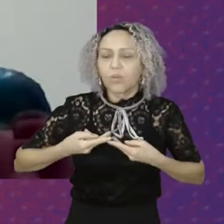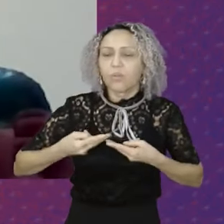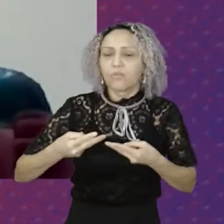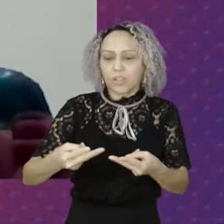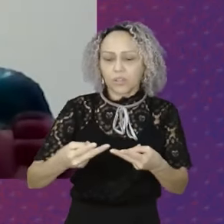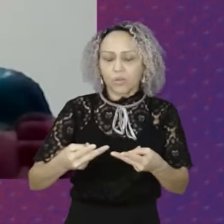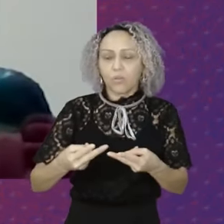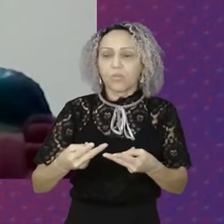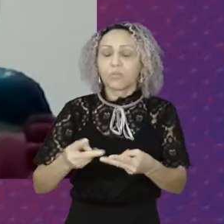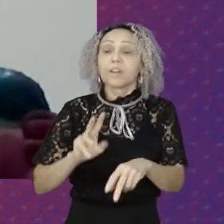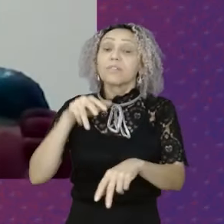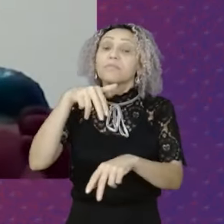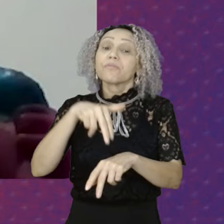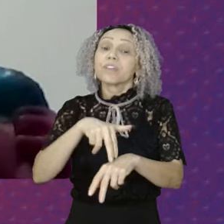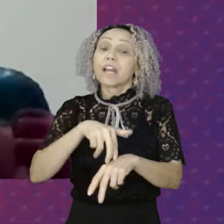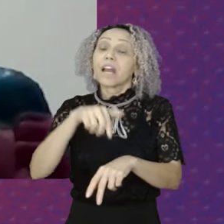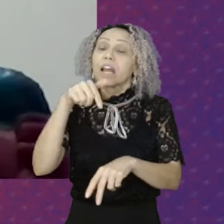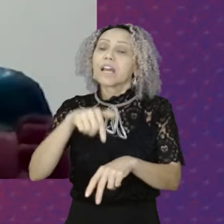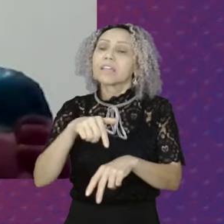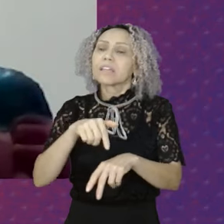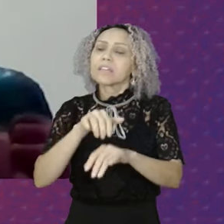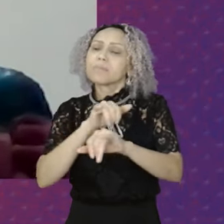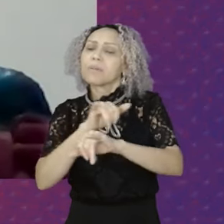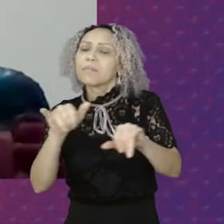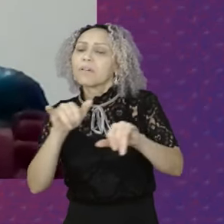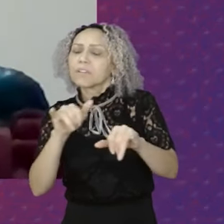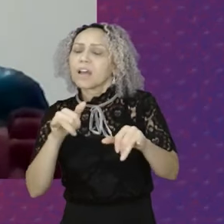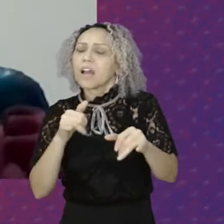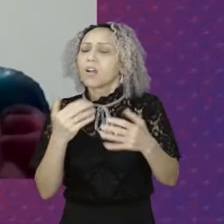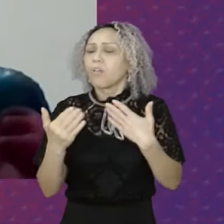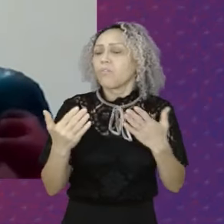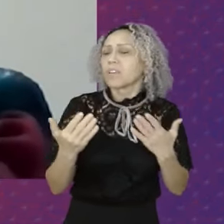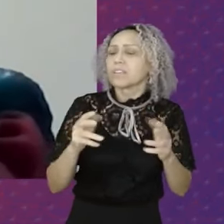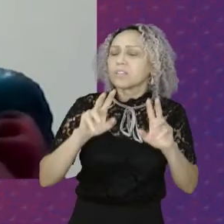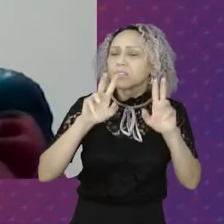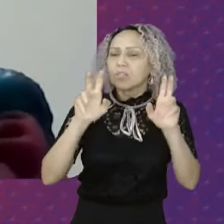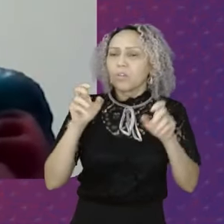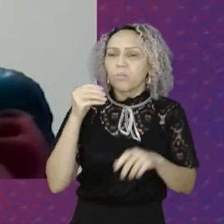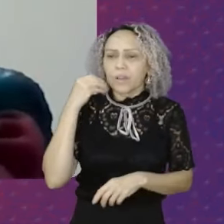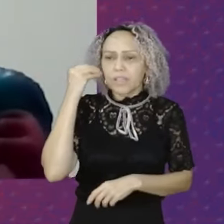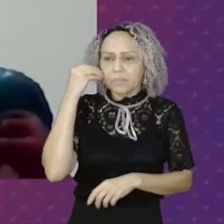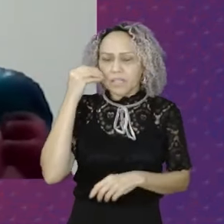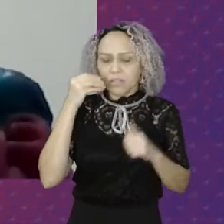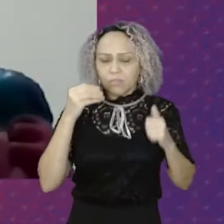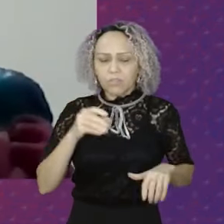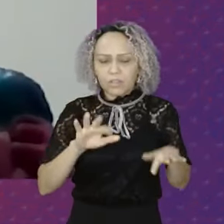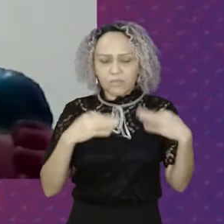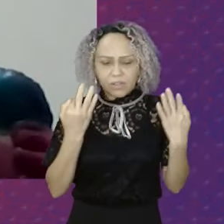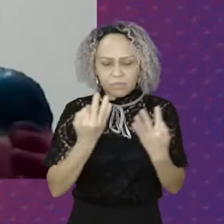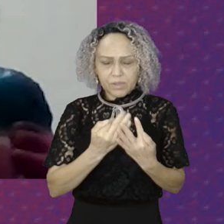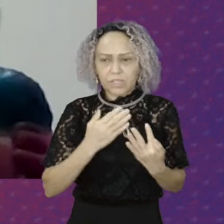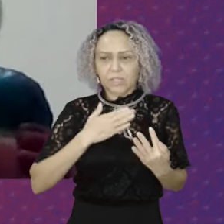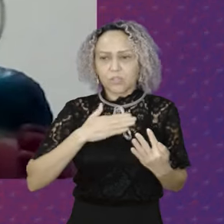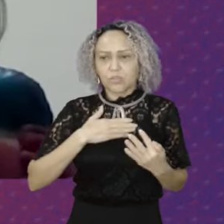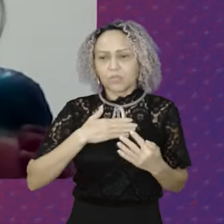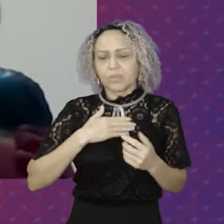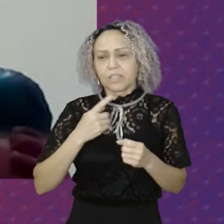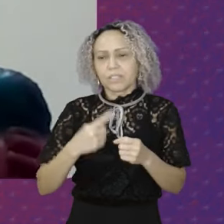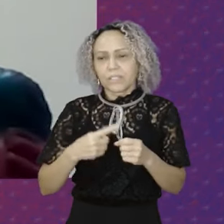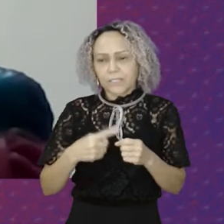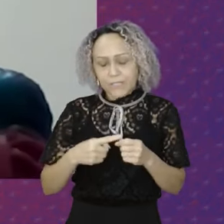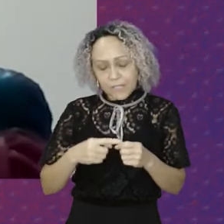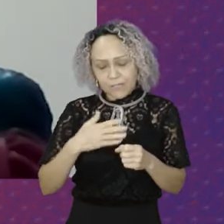Conversar Passar um pouco Para vocês Sobre a experiência Do Programa Bolsa Família No meu município Trazer algumas questões